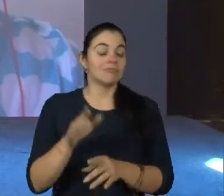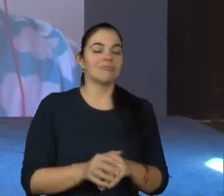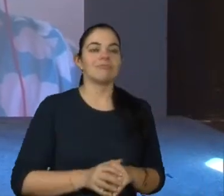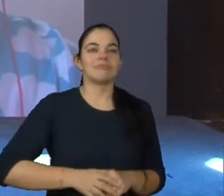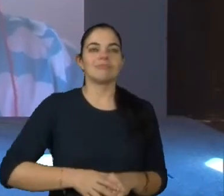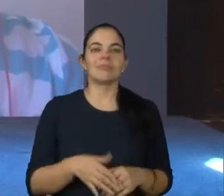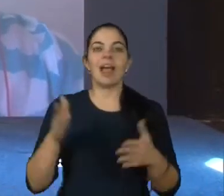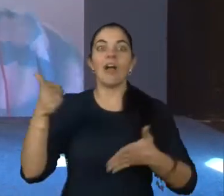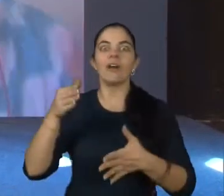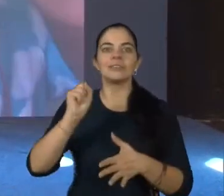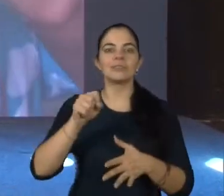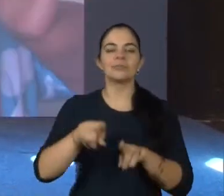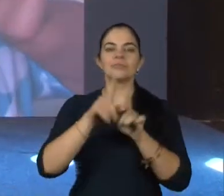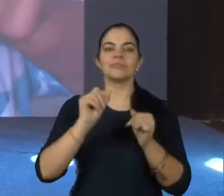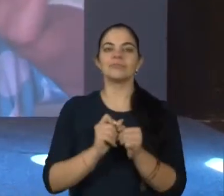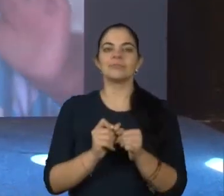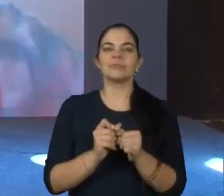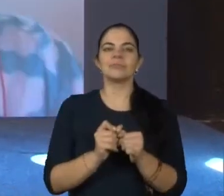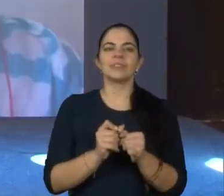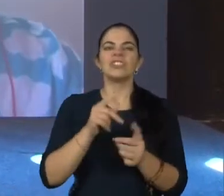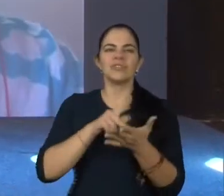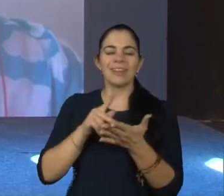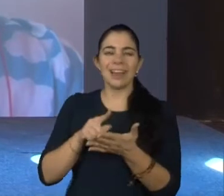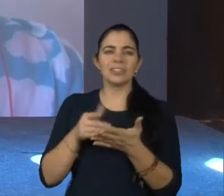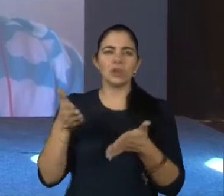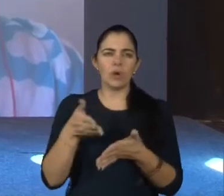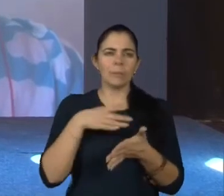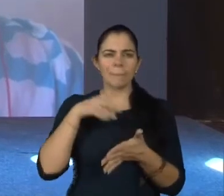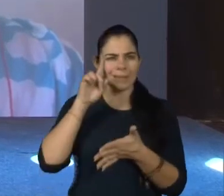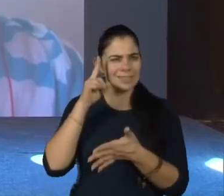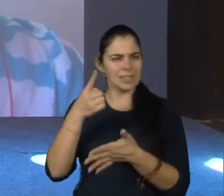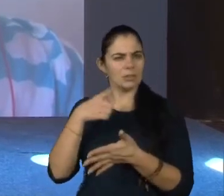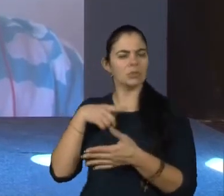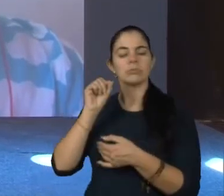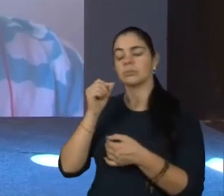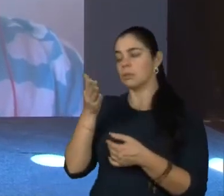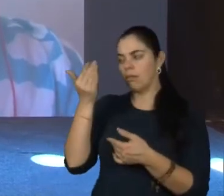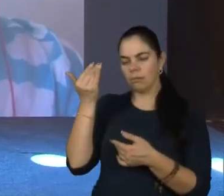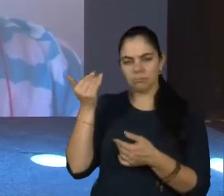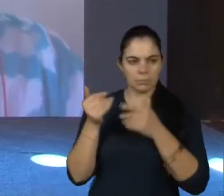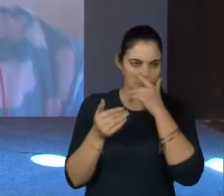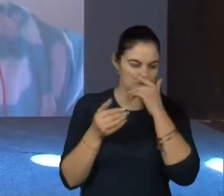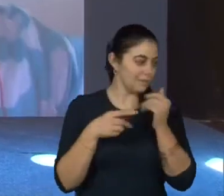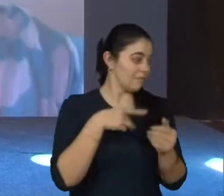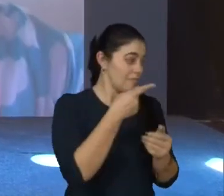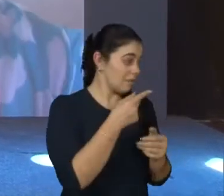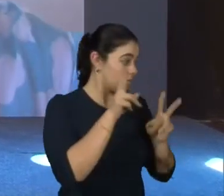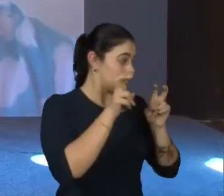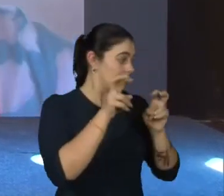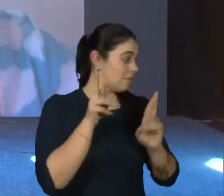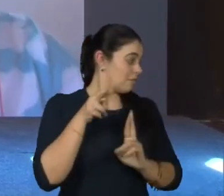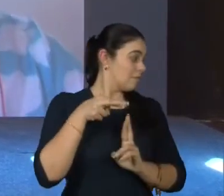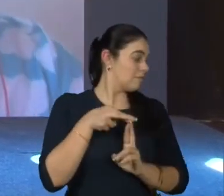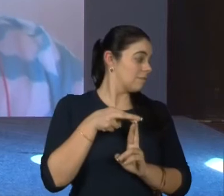acho que hoje, eu fiquei pensando até, né, desde quando eu fiquei sabendo que eu ia falar sobre esse tema,